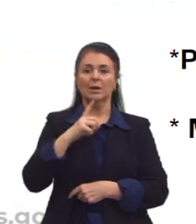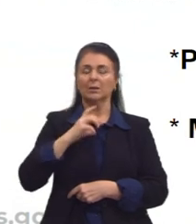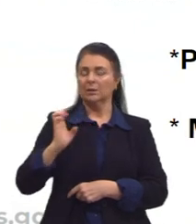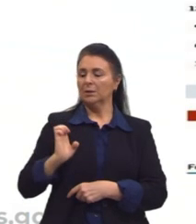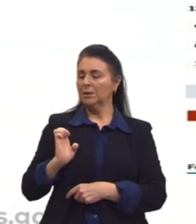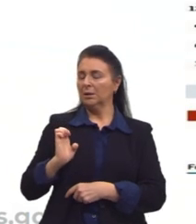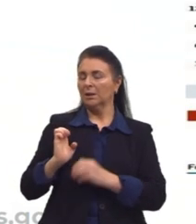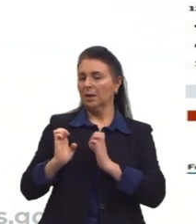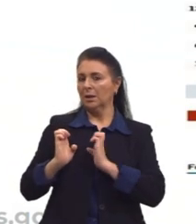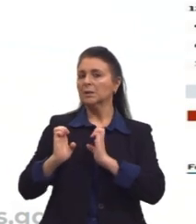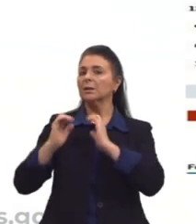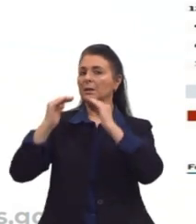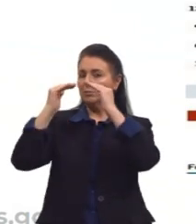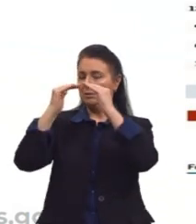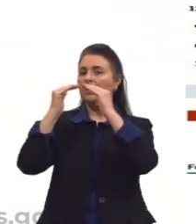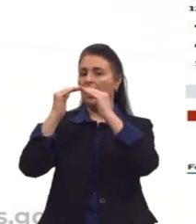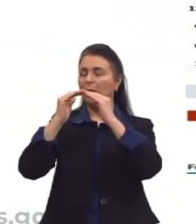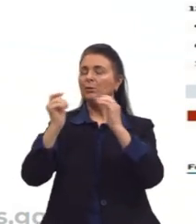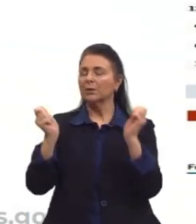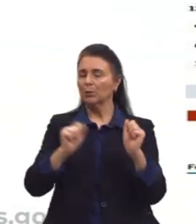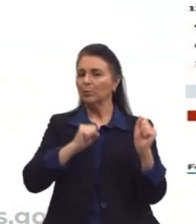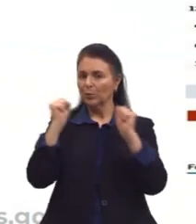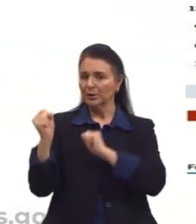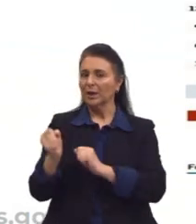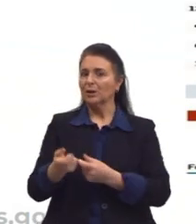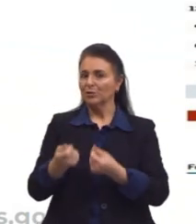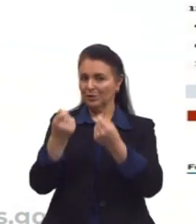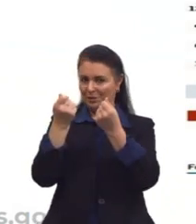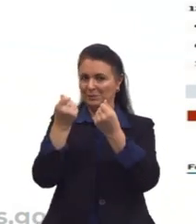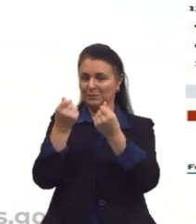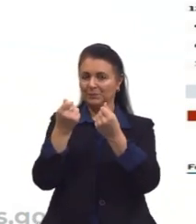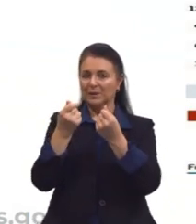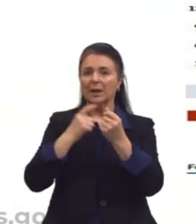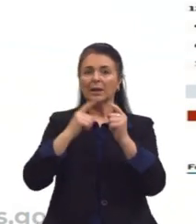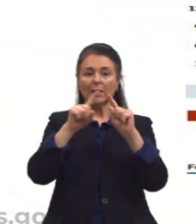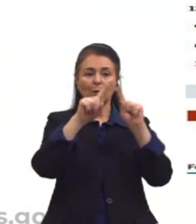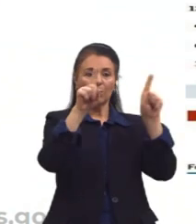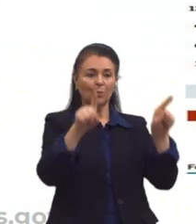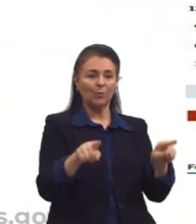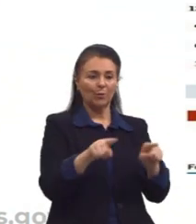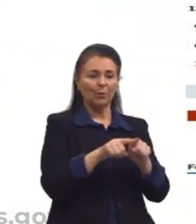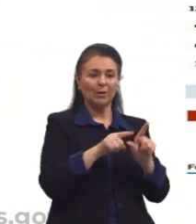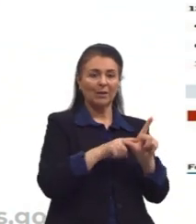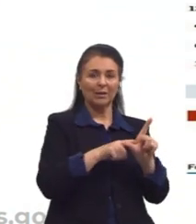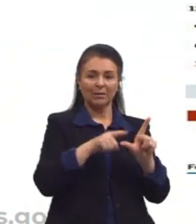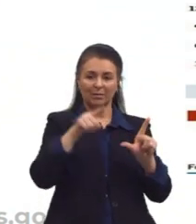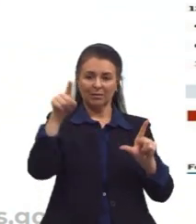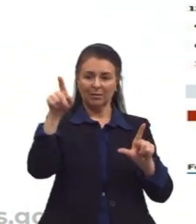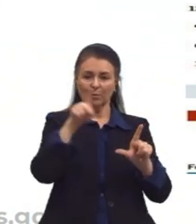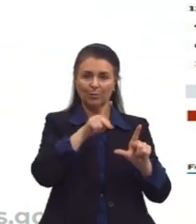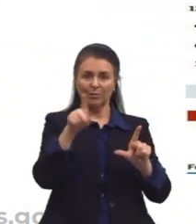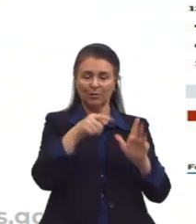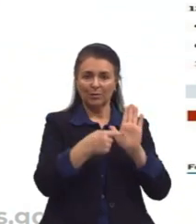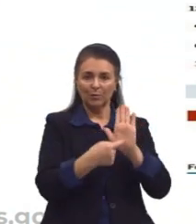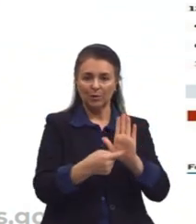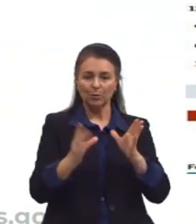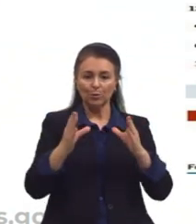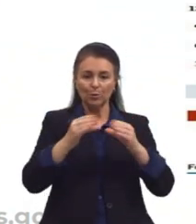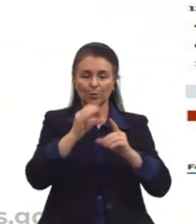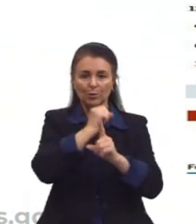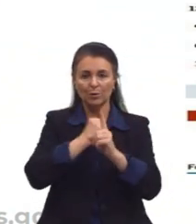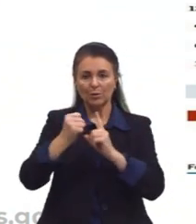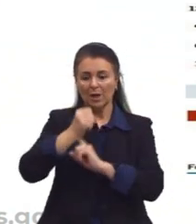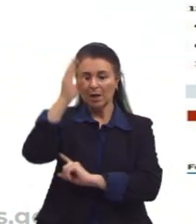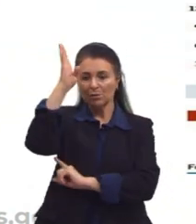e poder de influência também. Aqui eu deixo um quadro, para nós observarmos um pouco como as classes sociais no Brasil